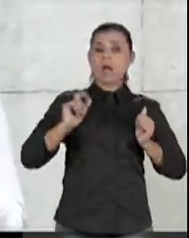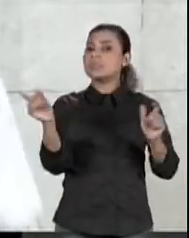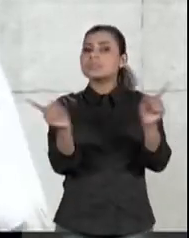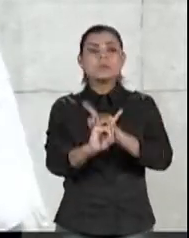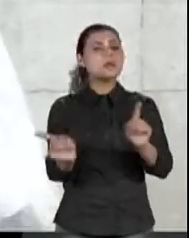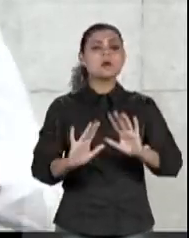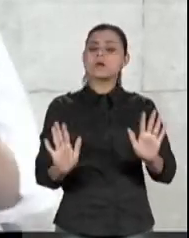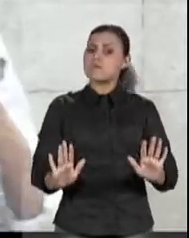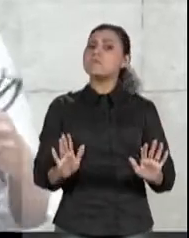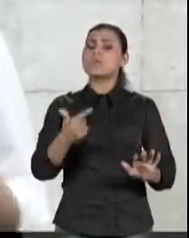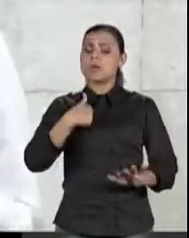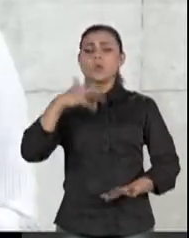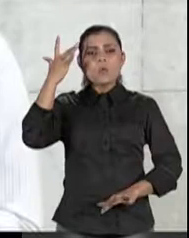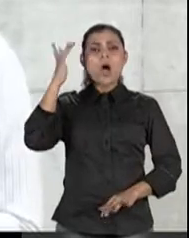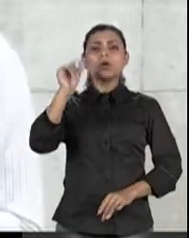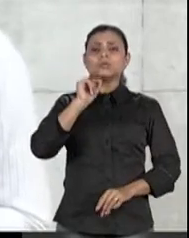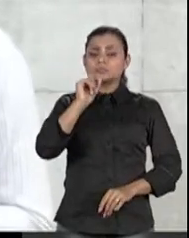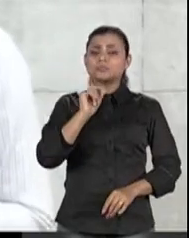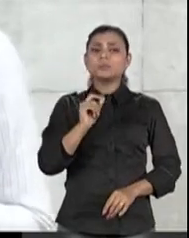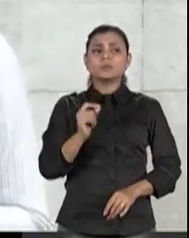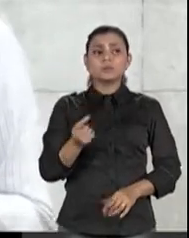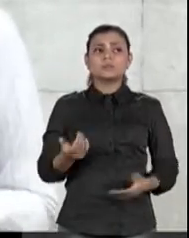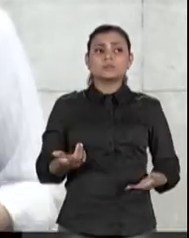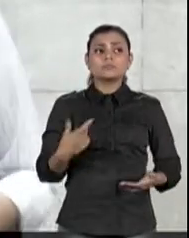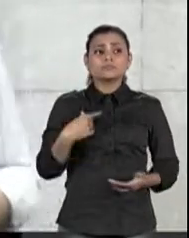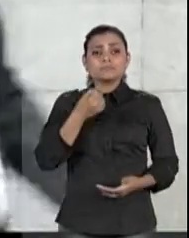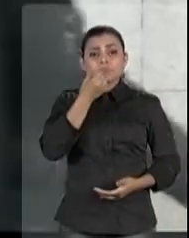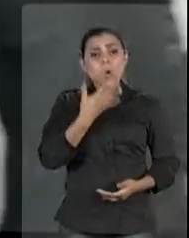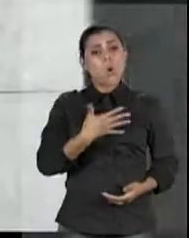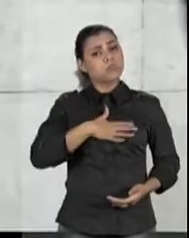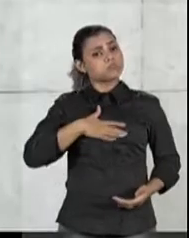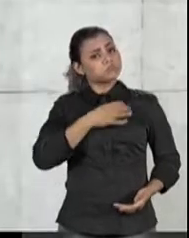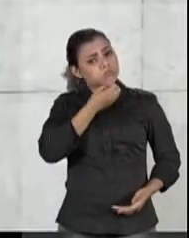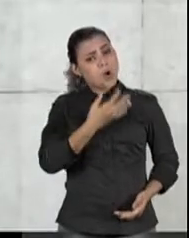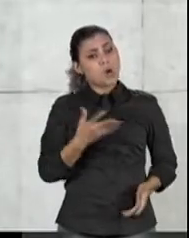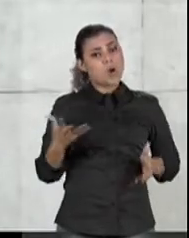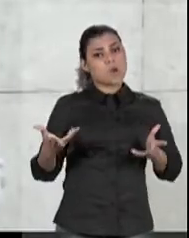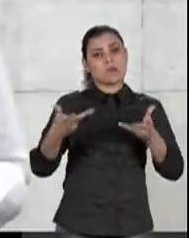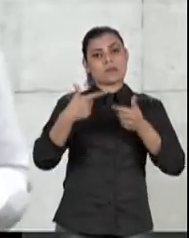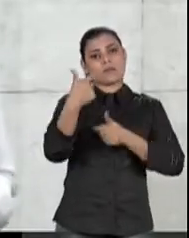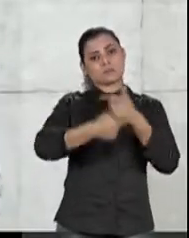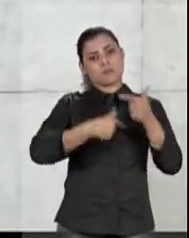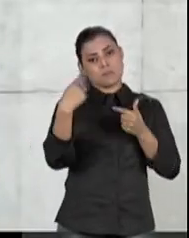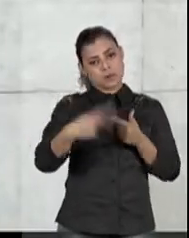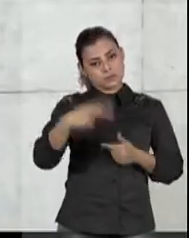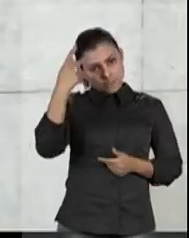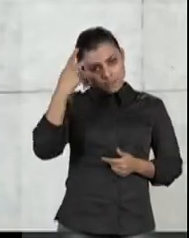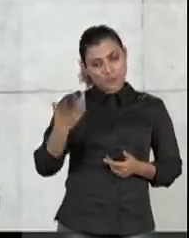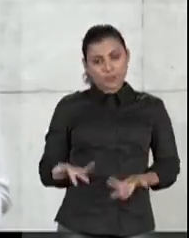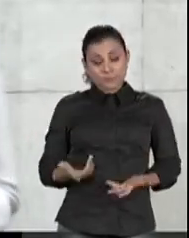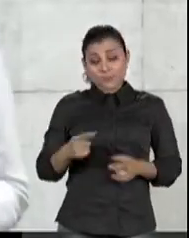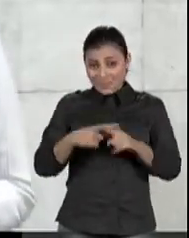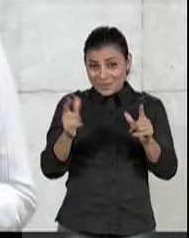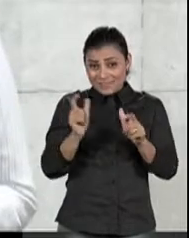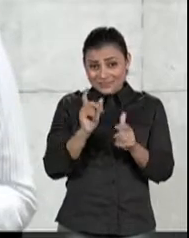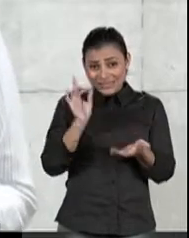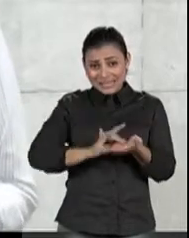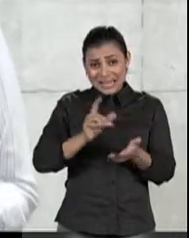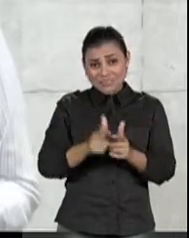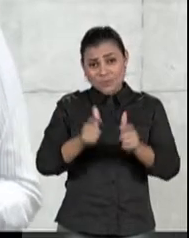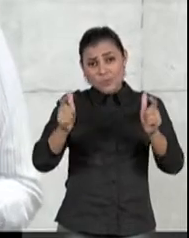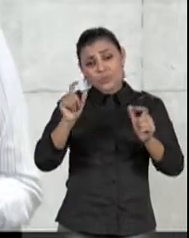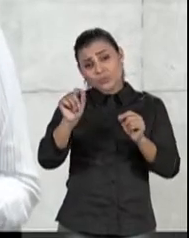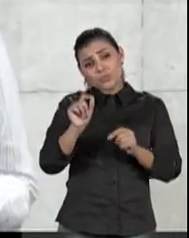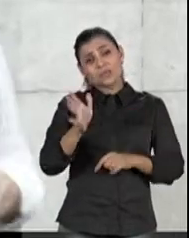que eu acho plenamente satisfatória a qualidade dos serviços oferecidos. Mas, muitas vezes, a gente